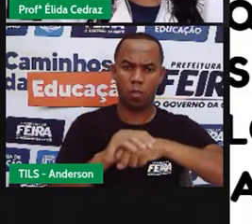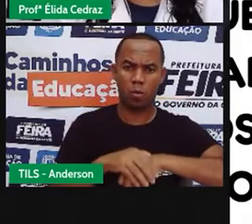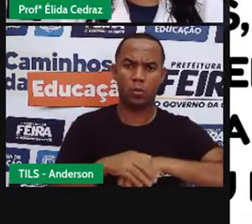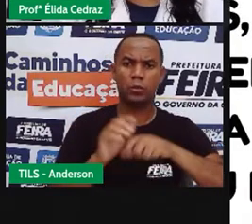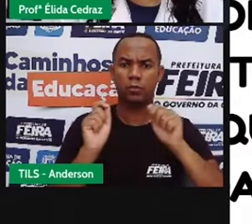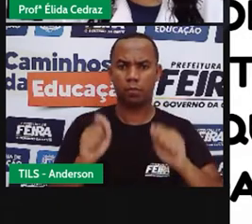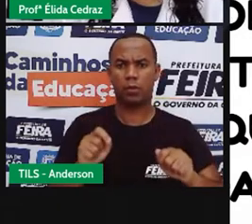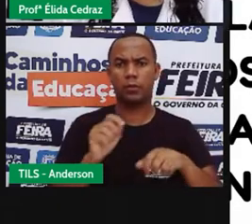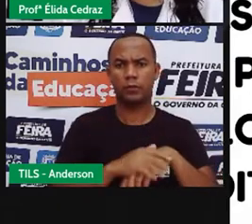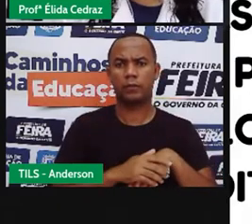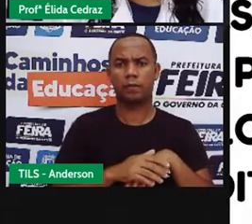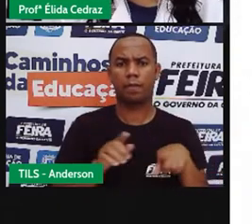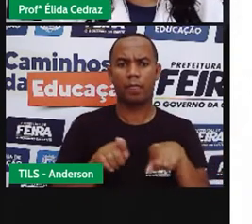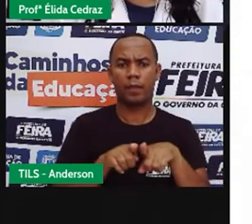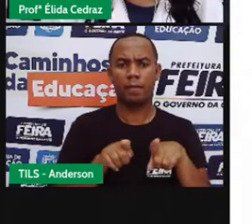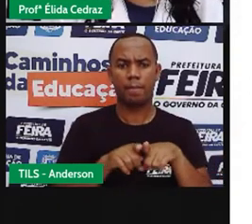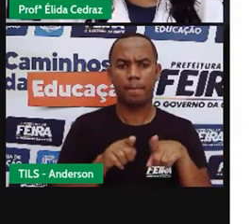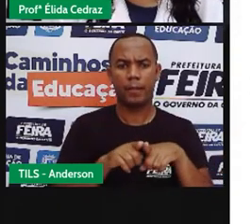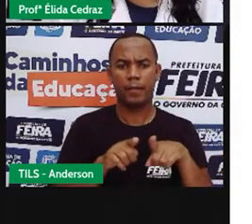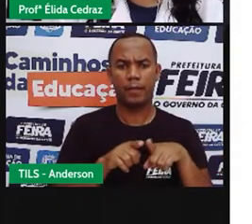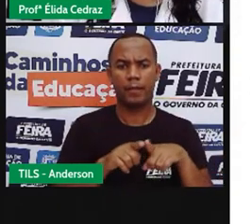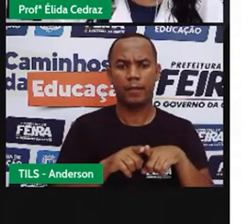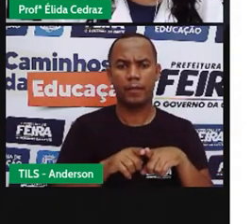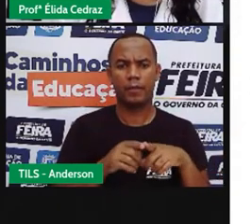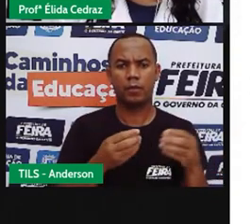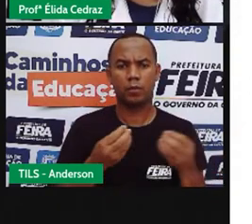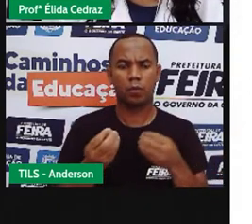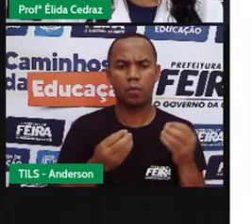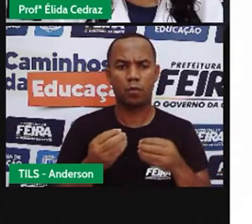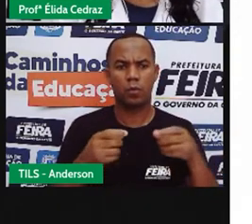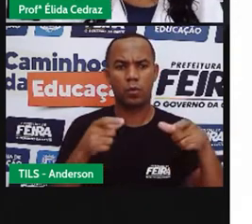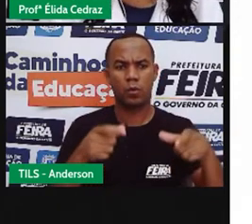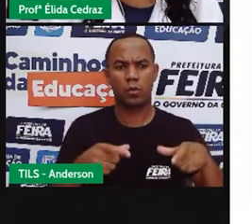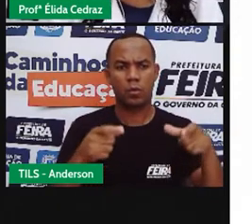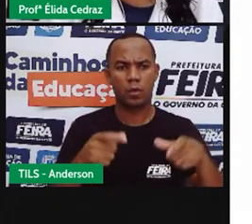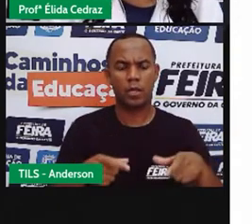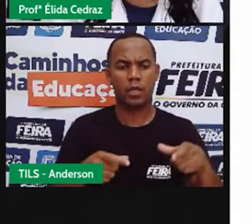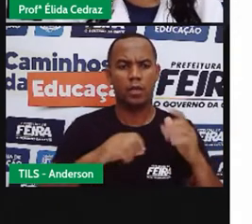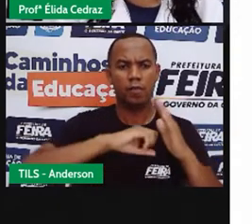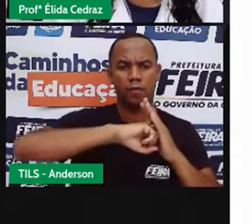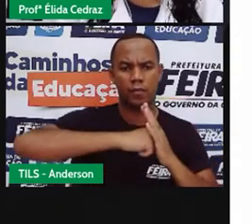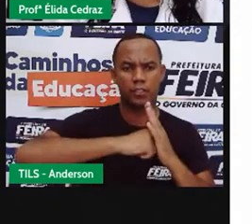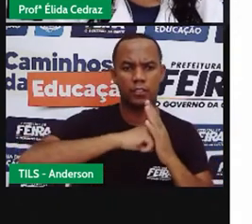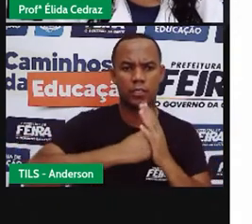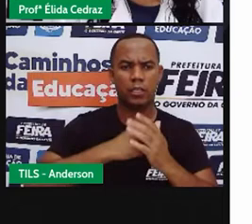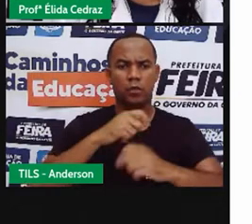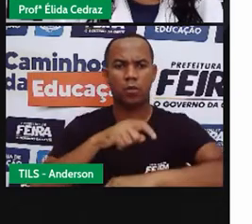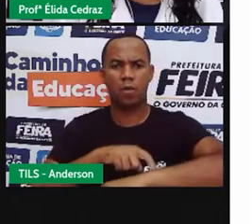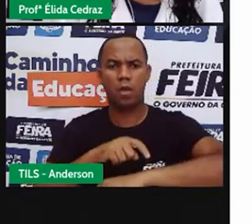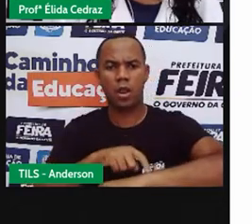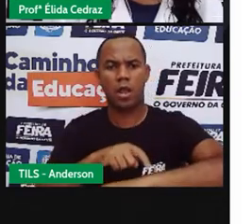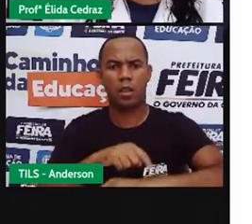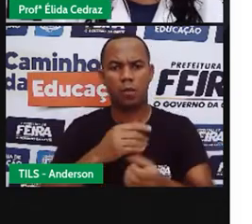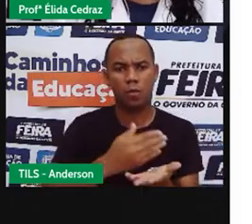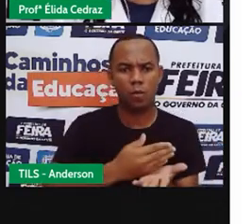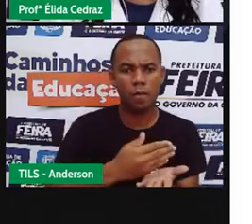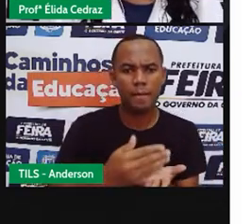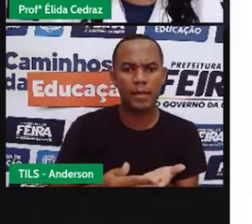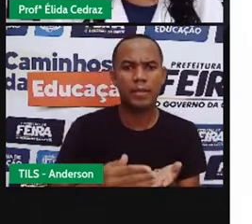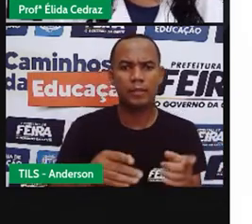Já os prédios públicos são espaços fechados com regras e horários de funcionamento.